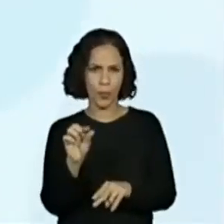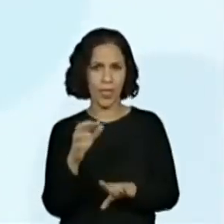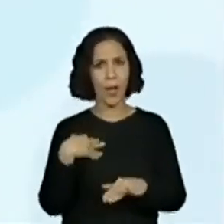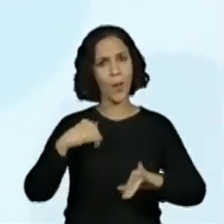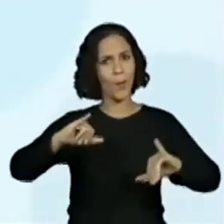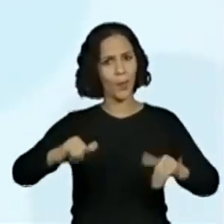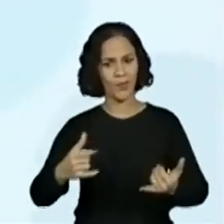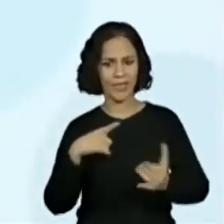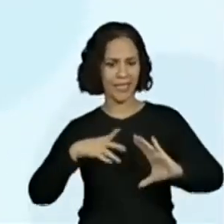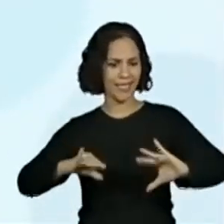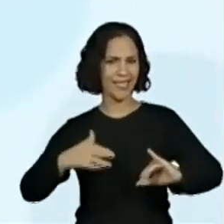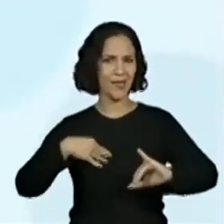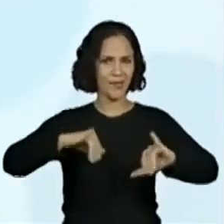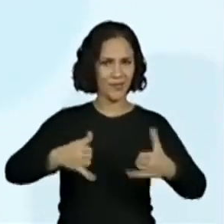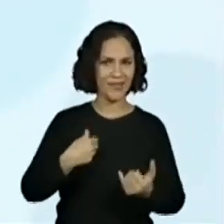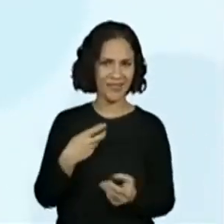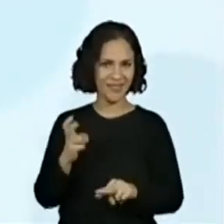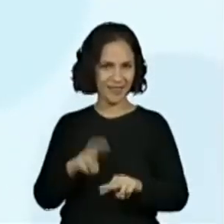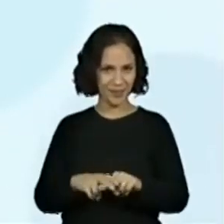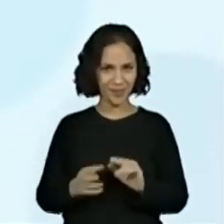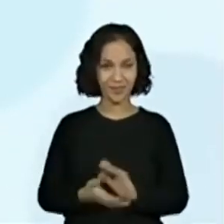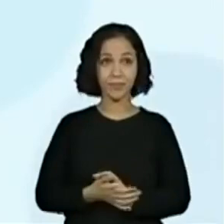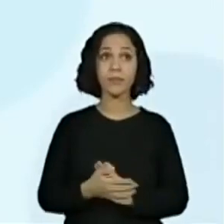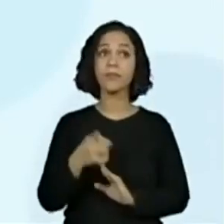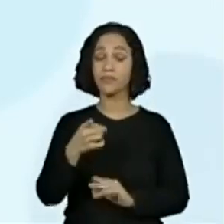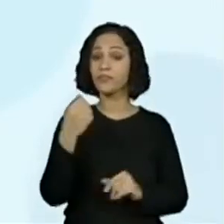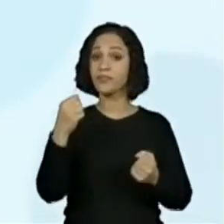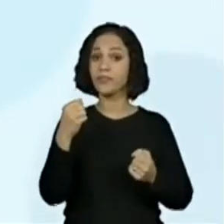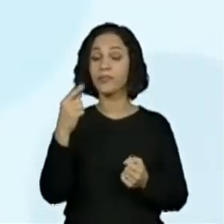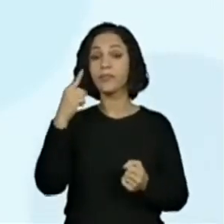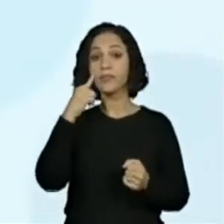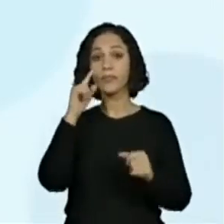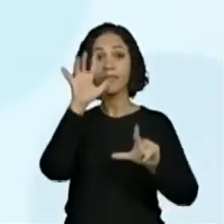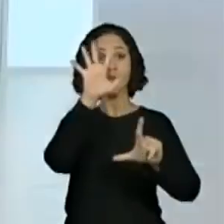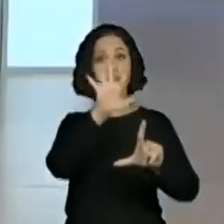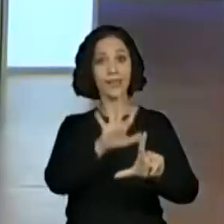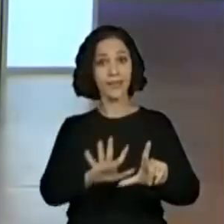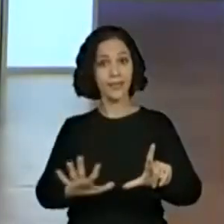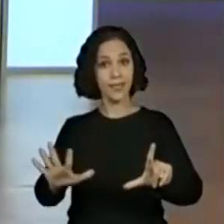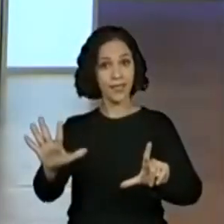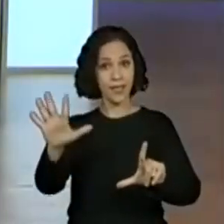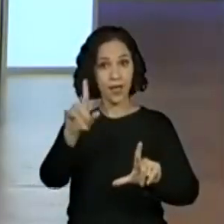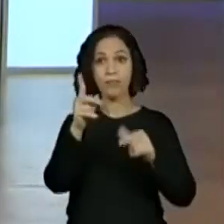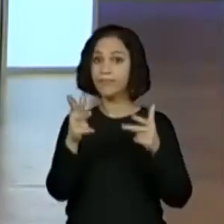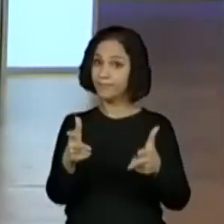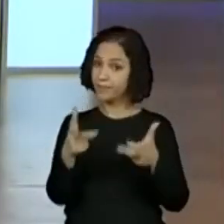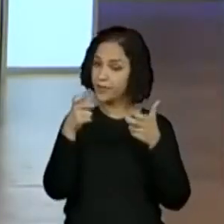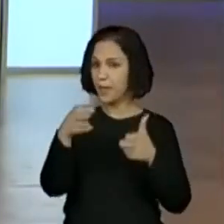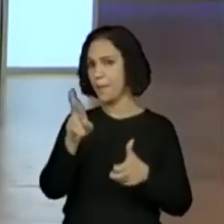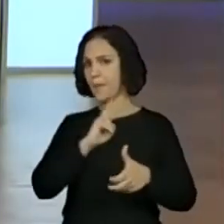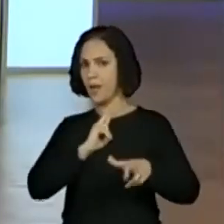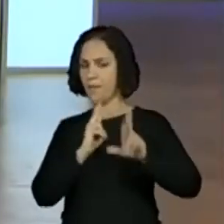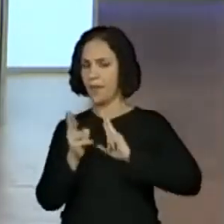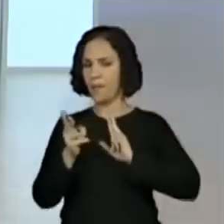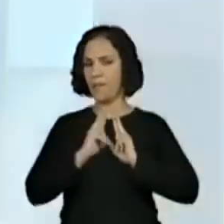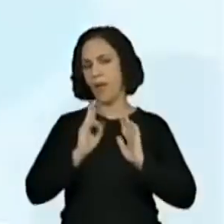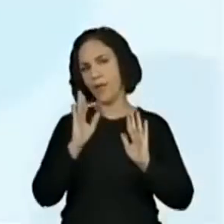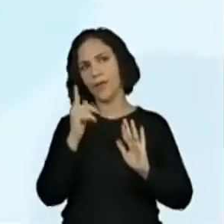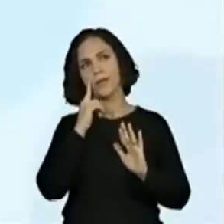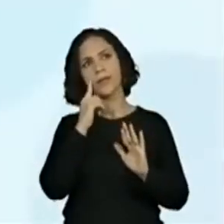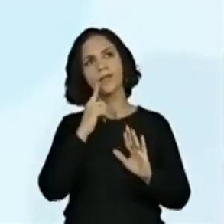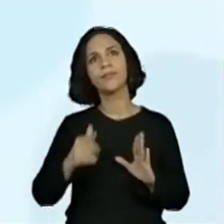vou aproveitar. Eu quero que vocês, vocês vão ter que observar muito esse cenário para fazer um bate-bola de respostas agora. Número um.